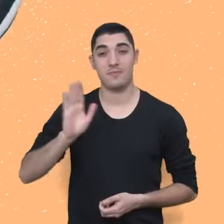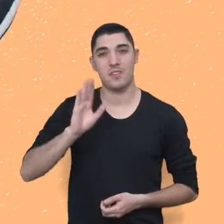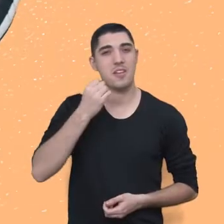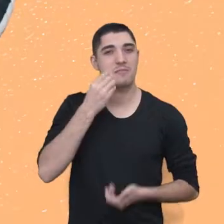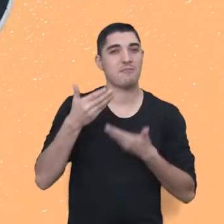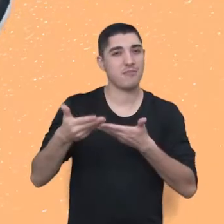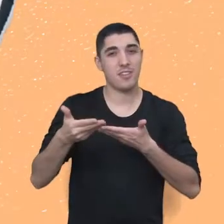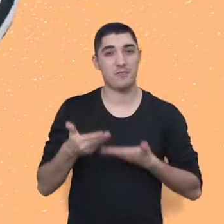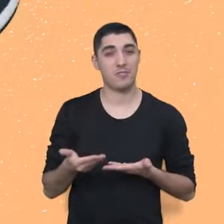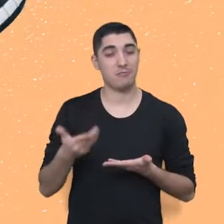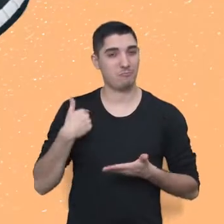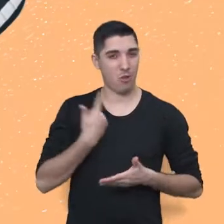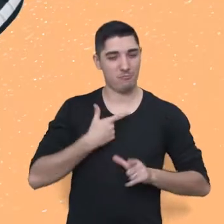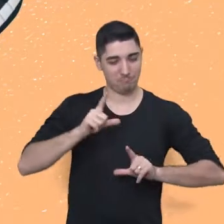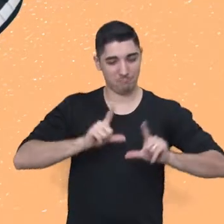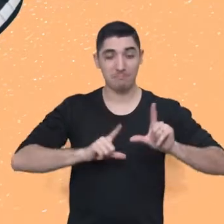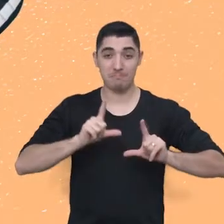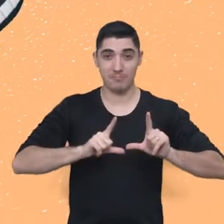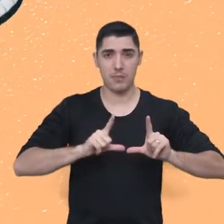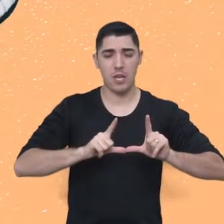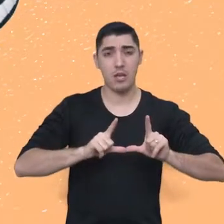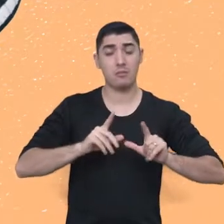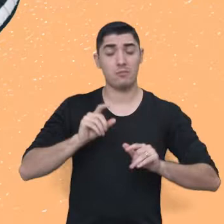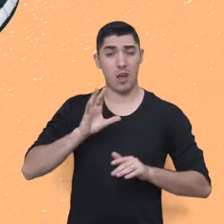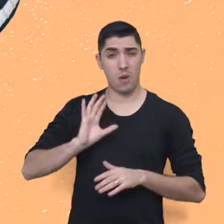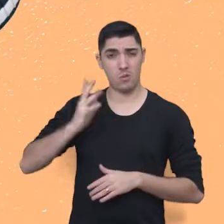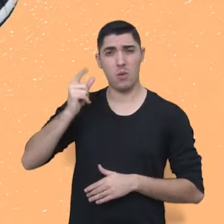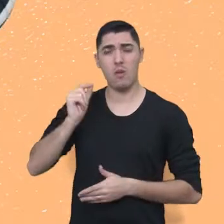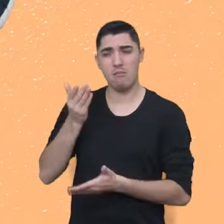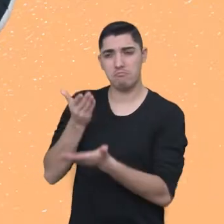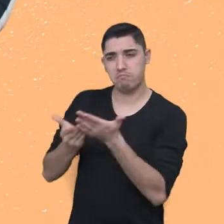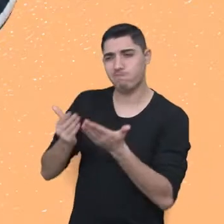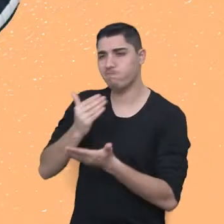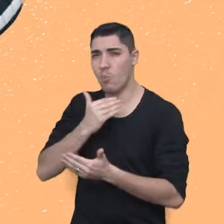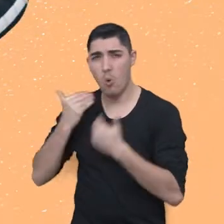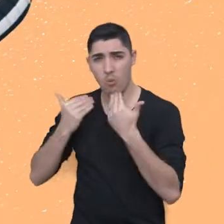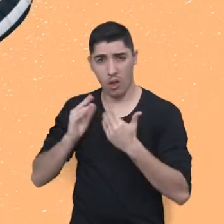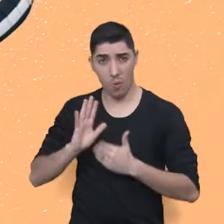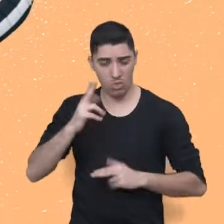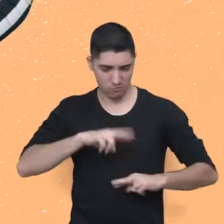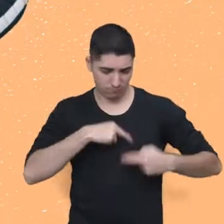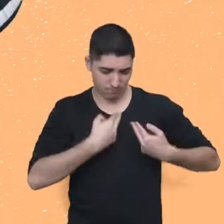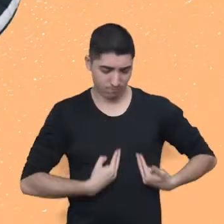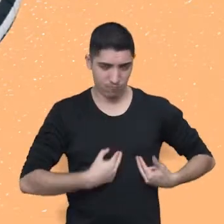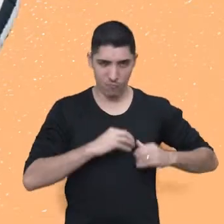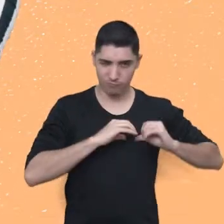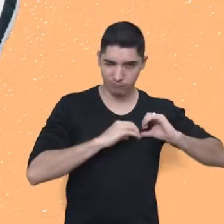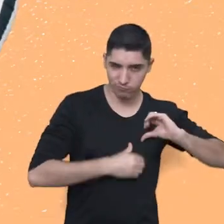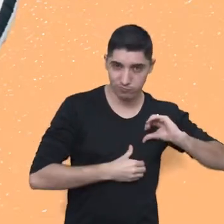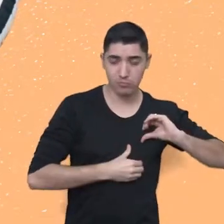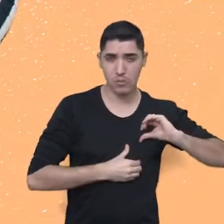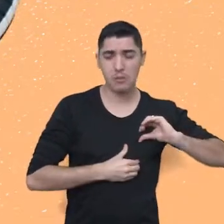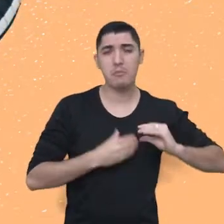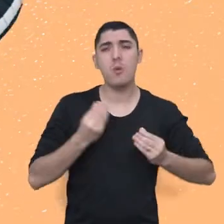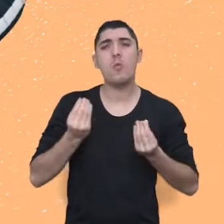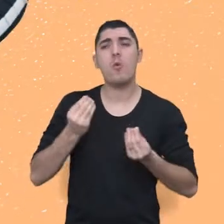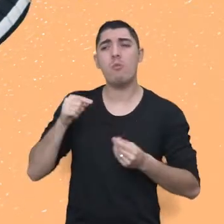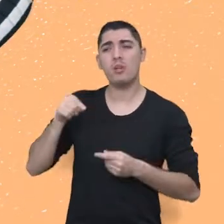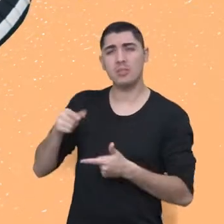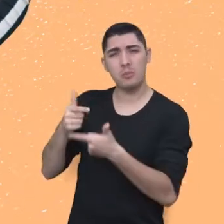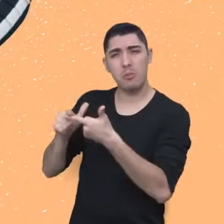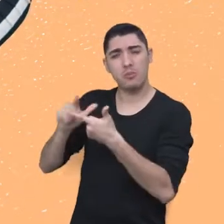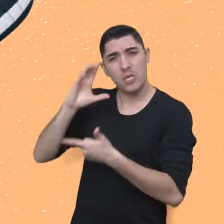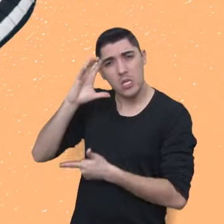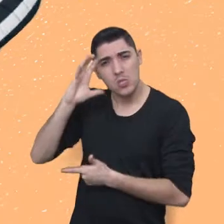Olá, seja bem-vindo ao nosso programa. Toda perda implica na vivência do luto? E para encontrar a resposta e entender